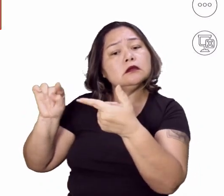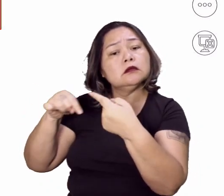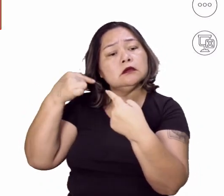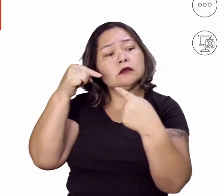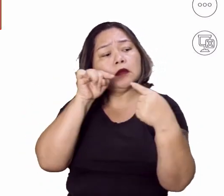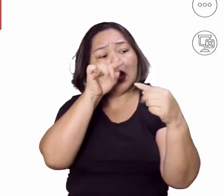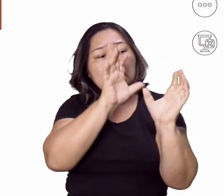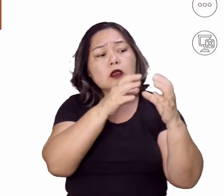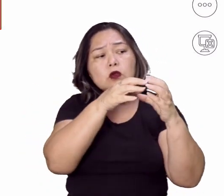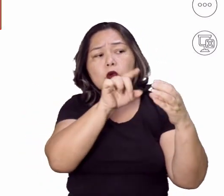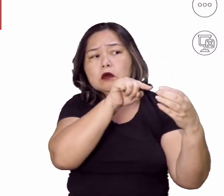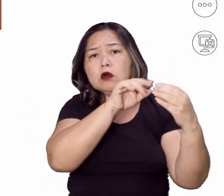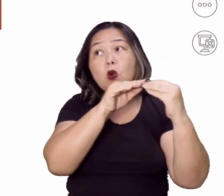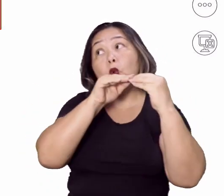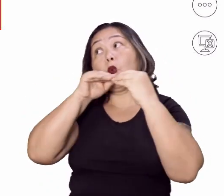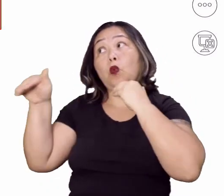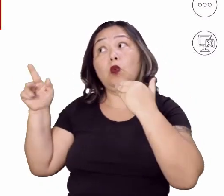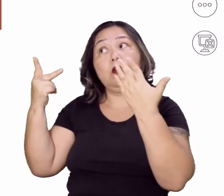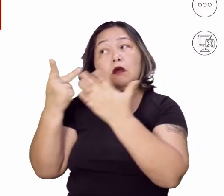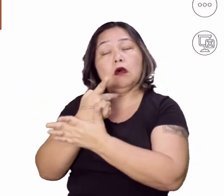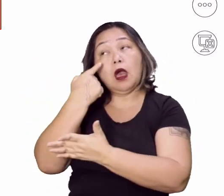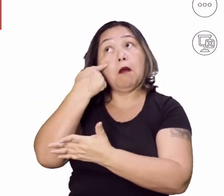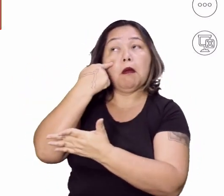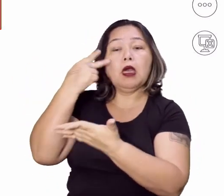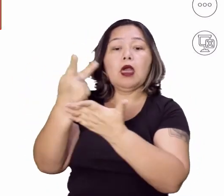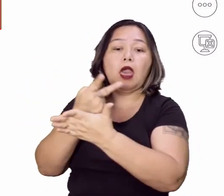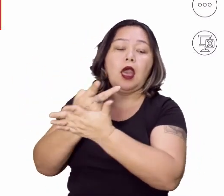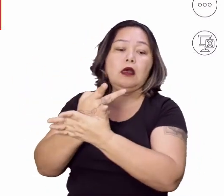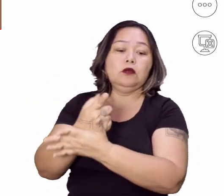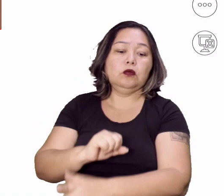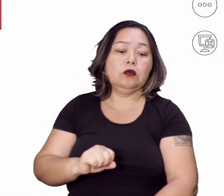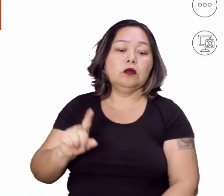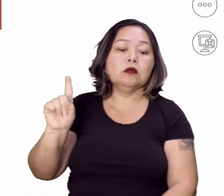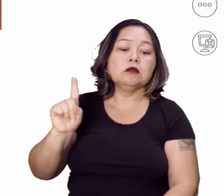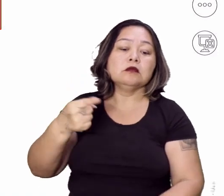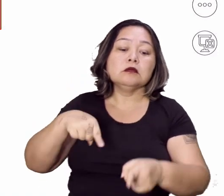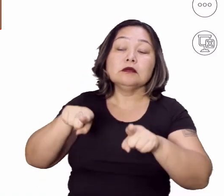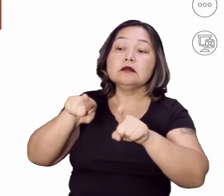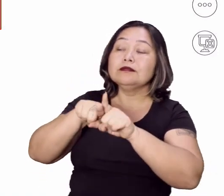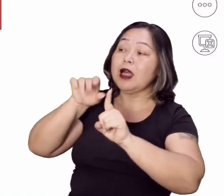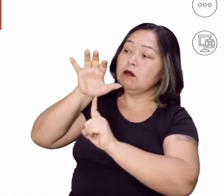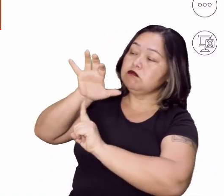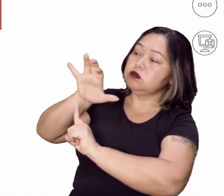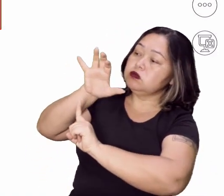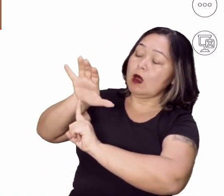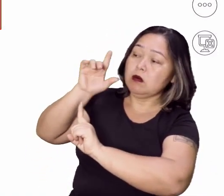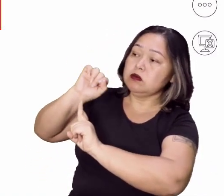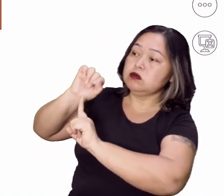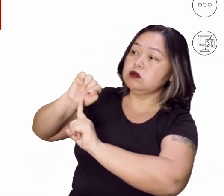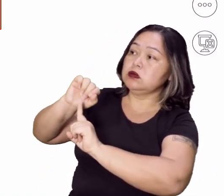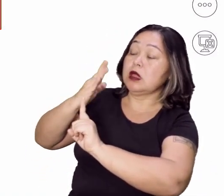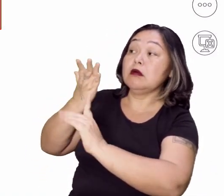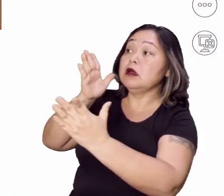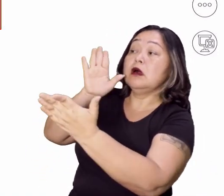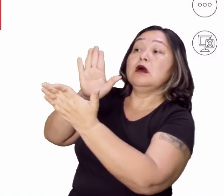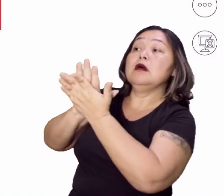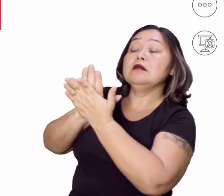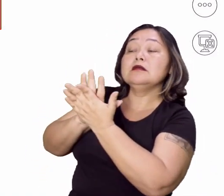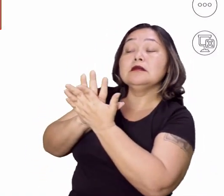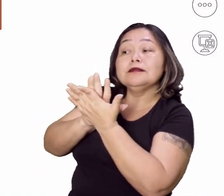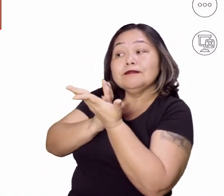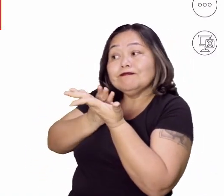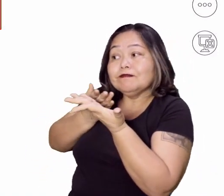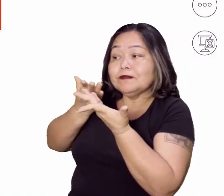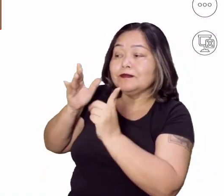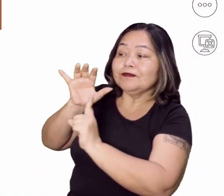eles considerem errado. Podem também atuar pressionando o governo, não exatamente batendo de frente, mas